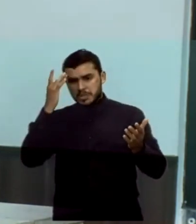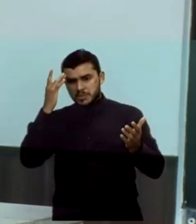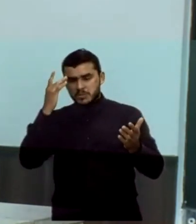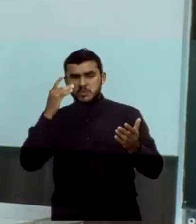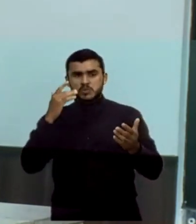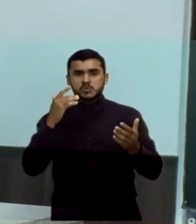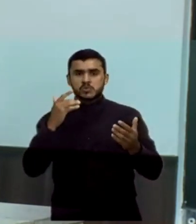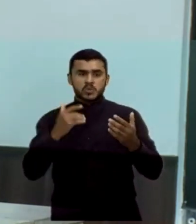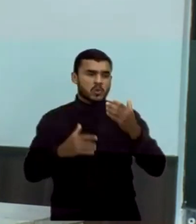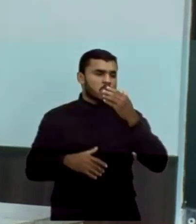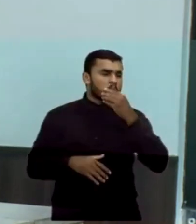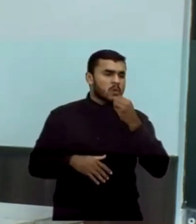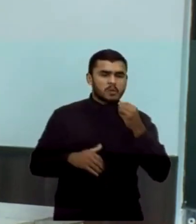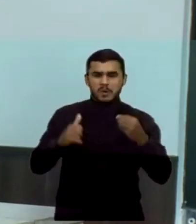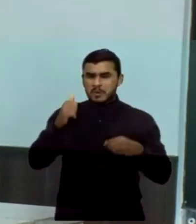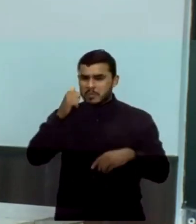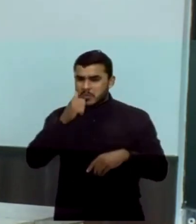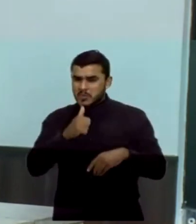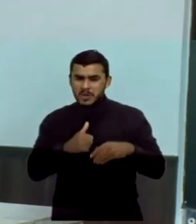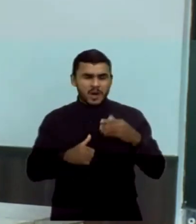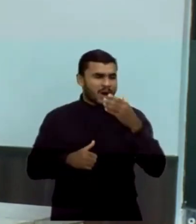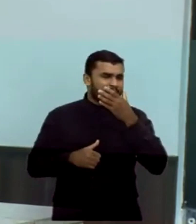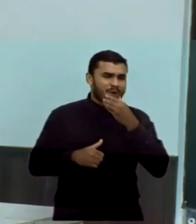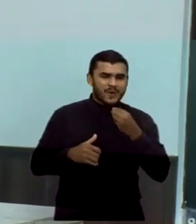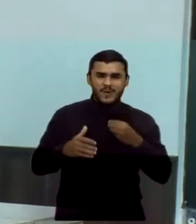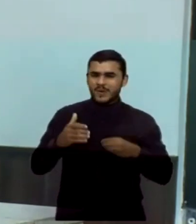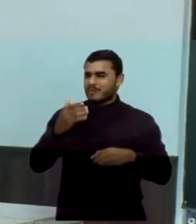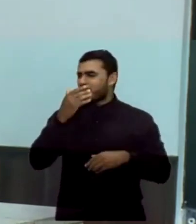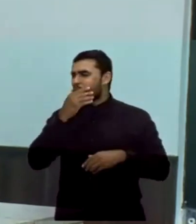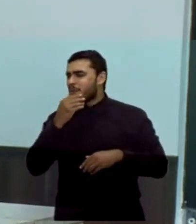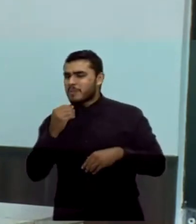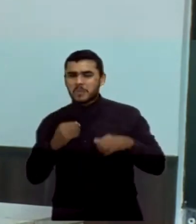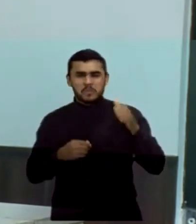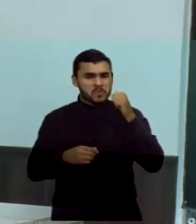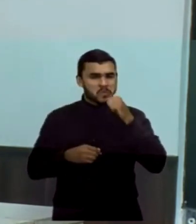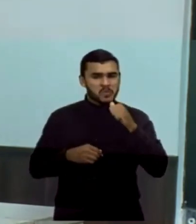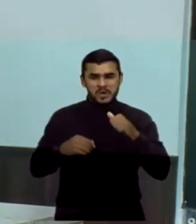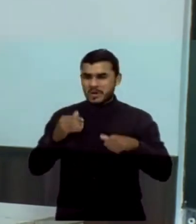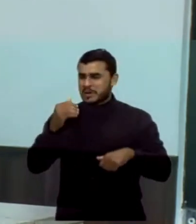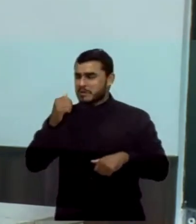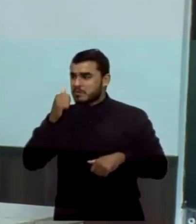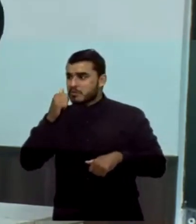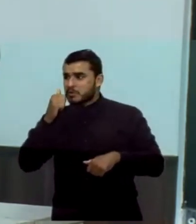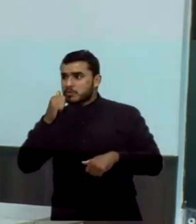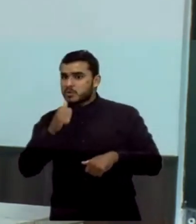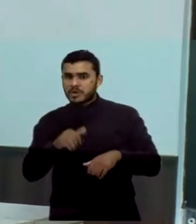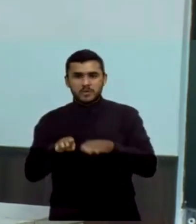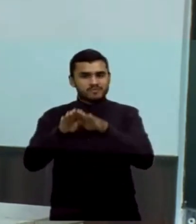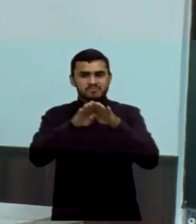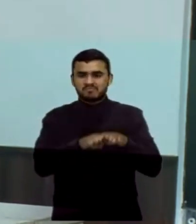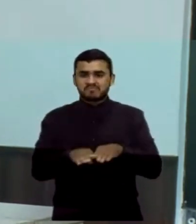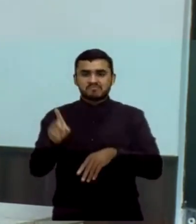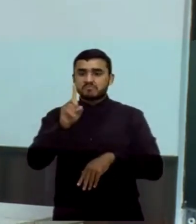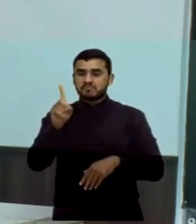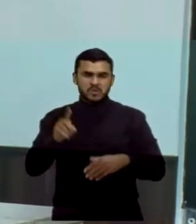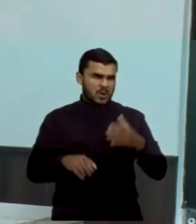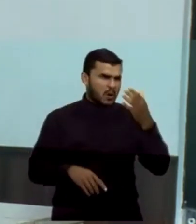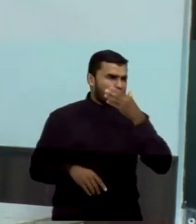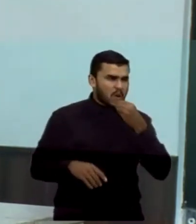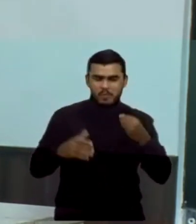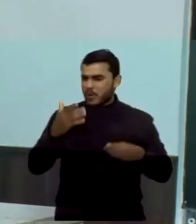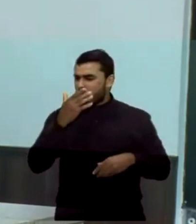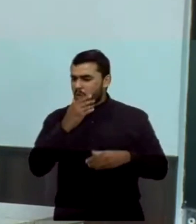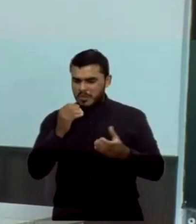mesmo sexo pode equiparar-se ao casamento ou entidade familiar. Ou